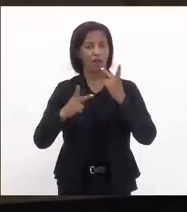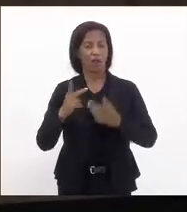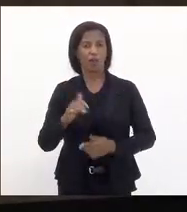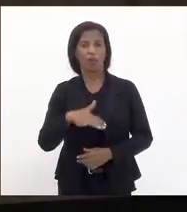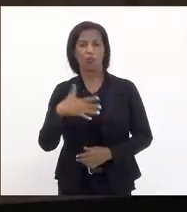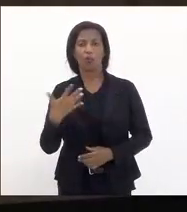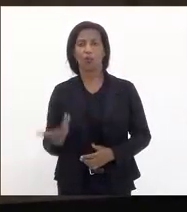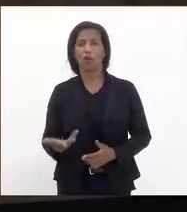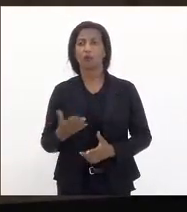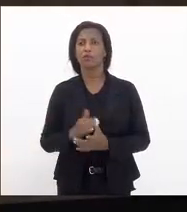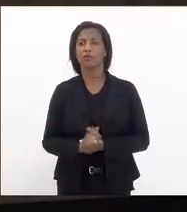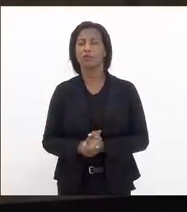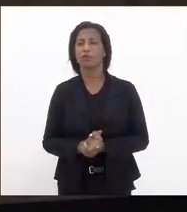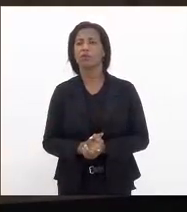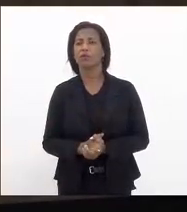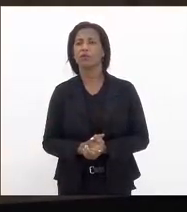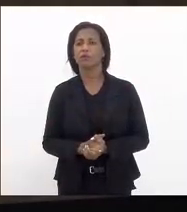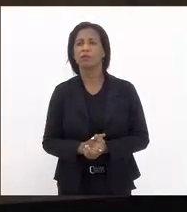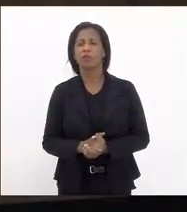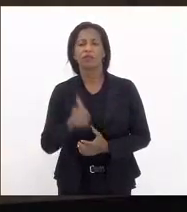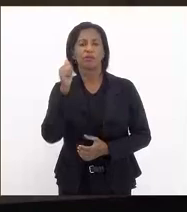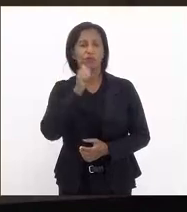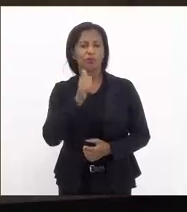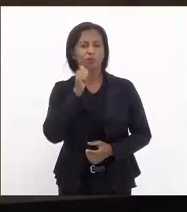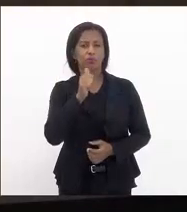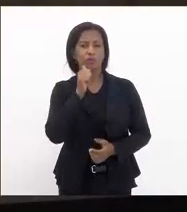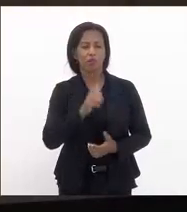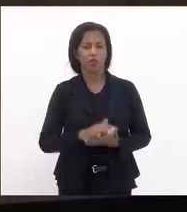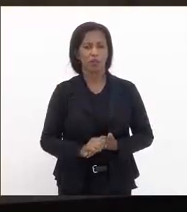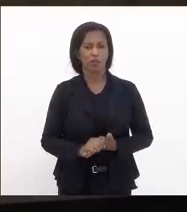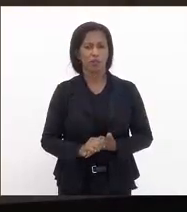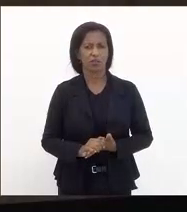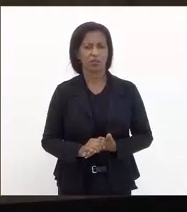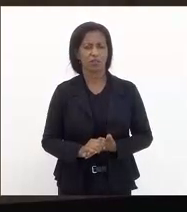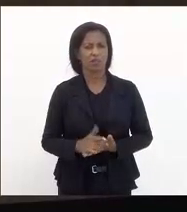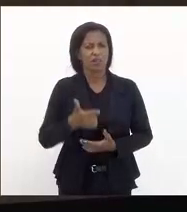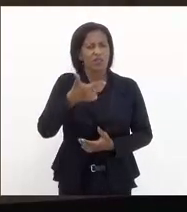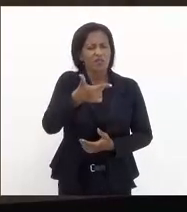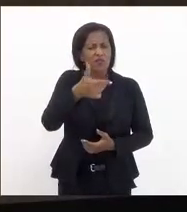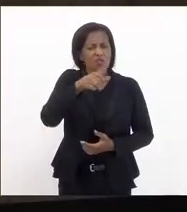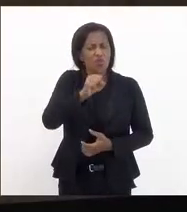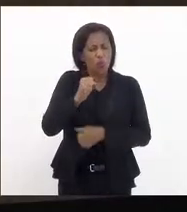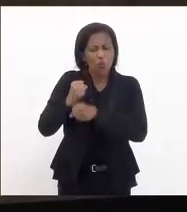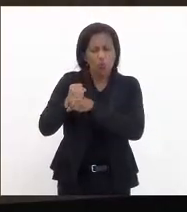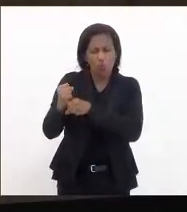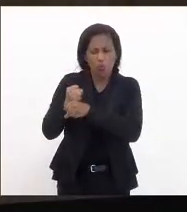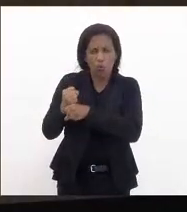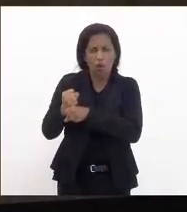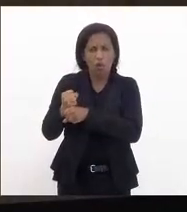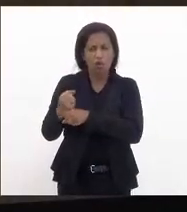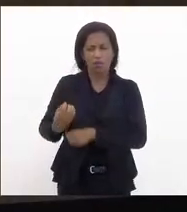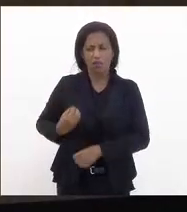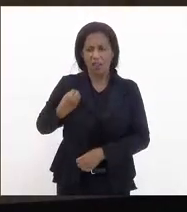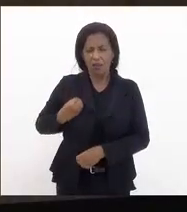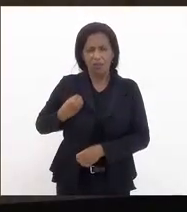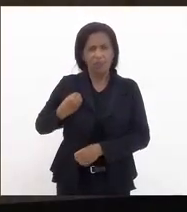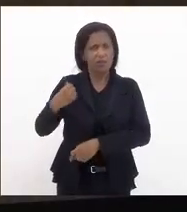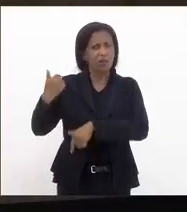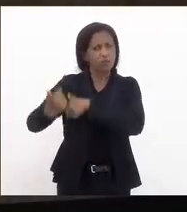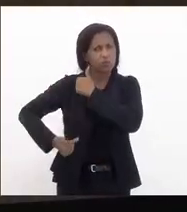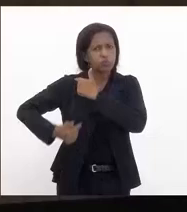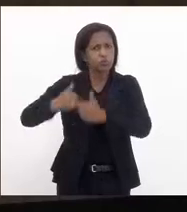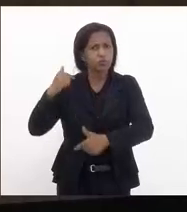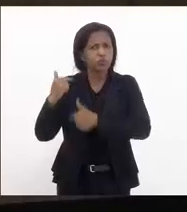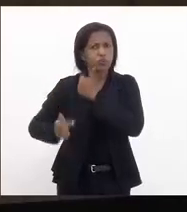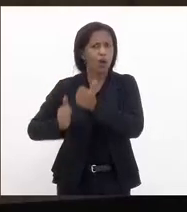difícil as mulheres é passar 28 anos da vida como passou a formiga